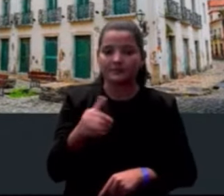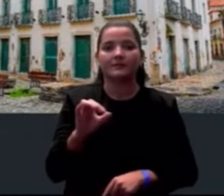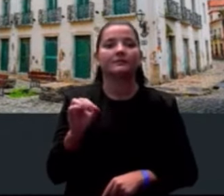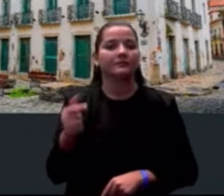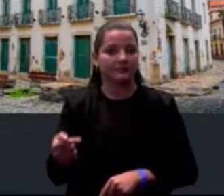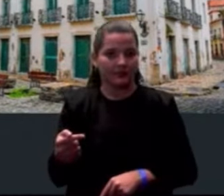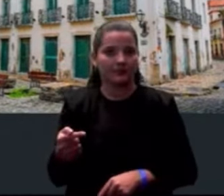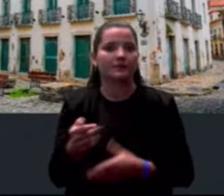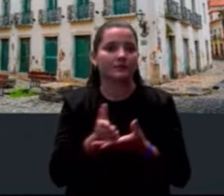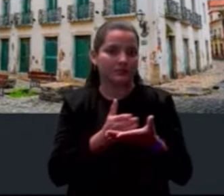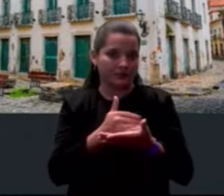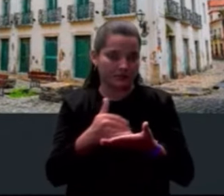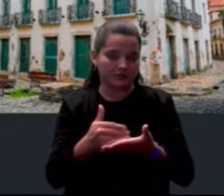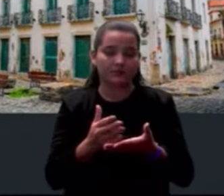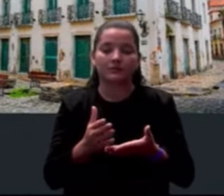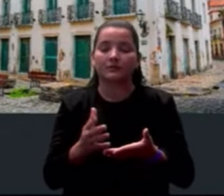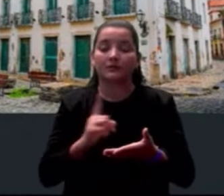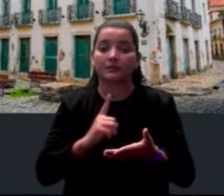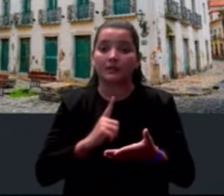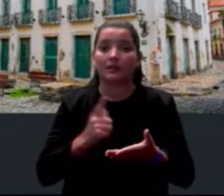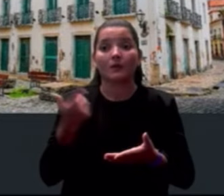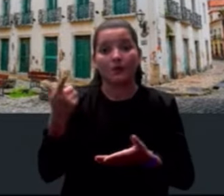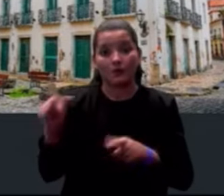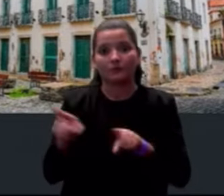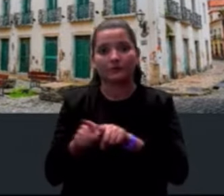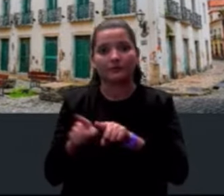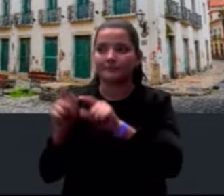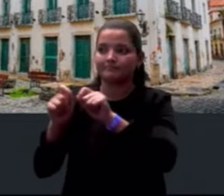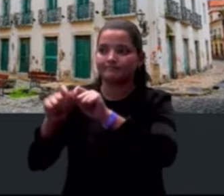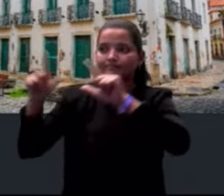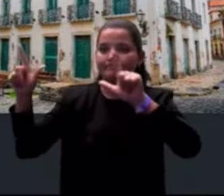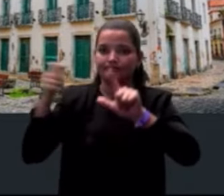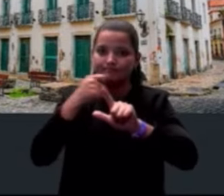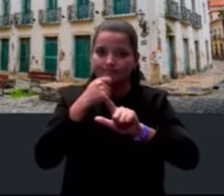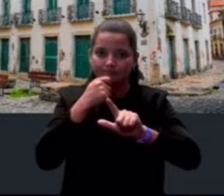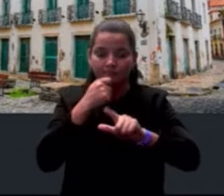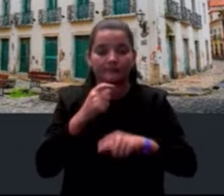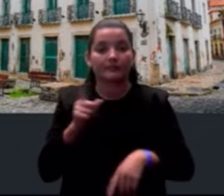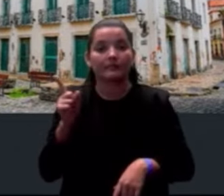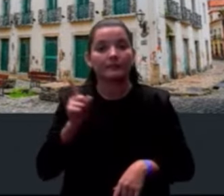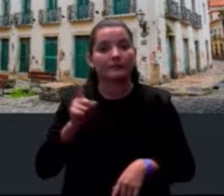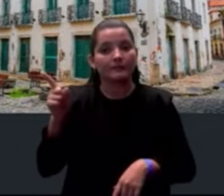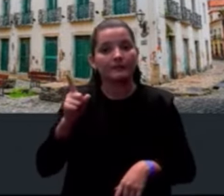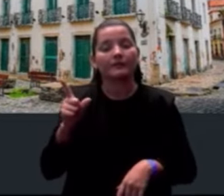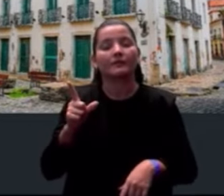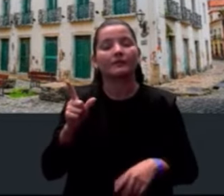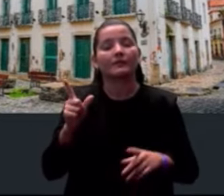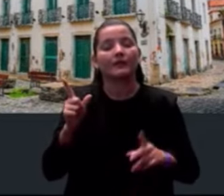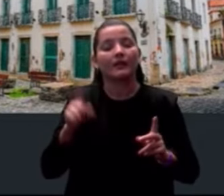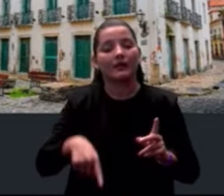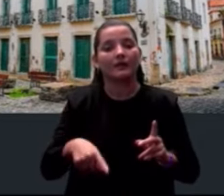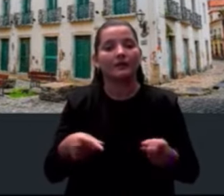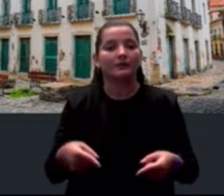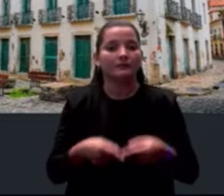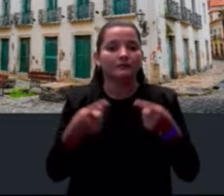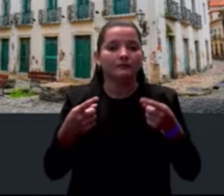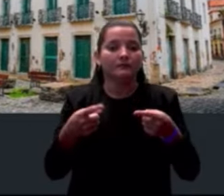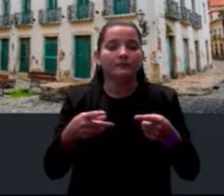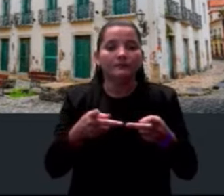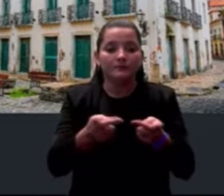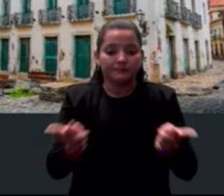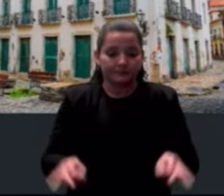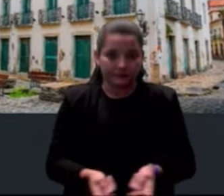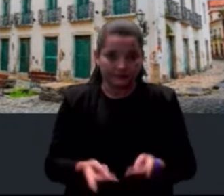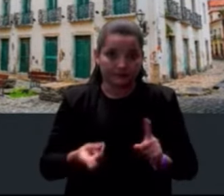meio, vamos ter um outro edifício que não está aqui, que é onde nós irá ter uma massa fina e os serviços que vão